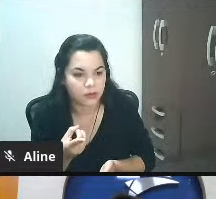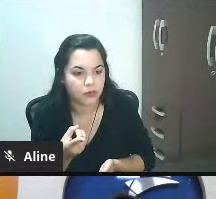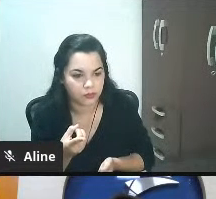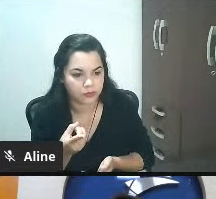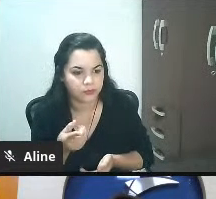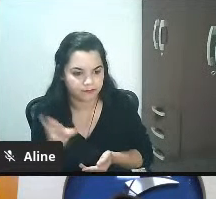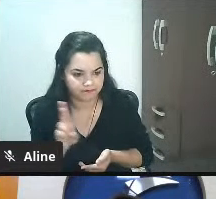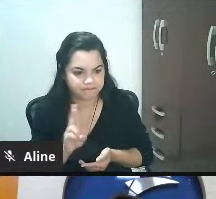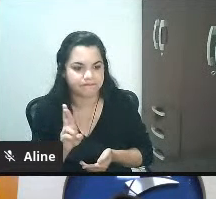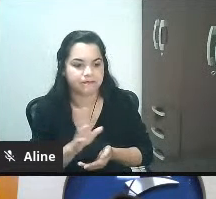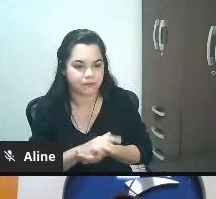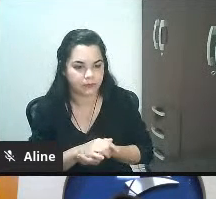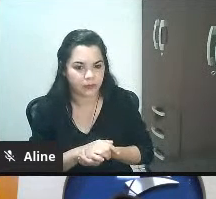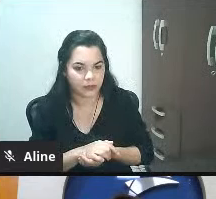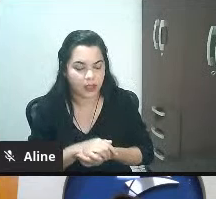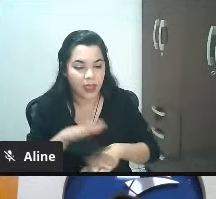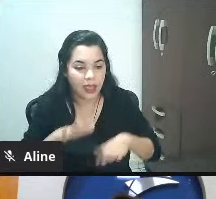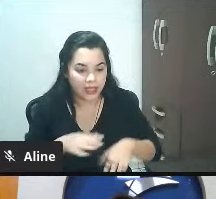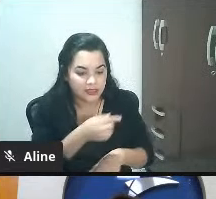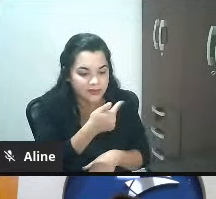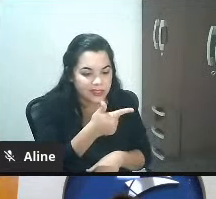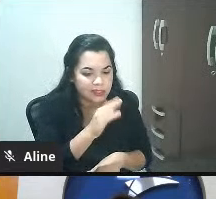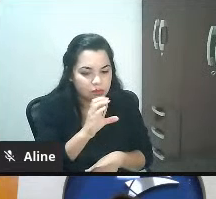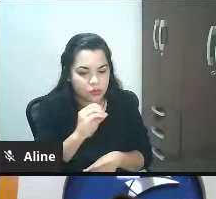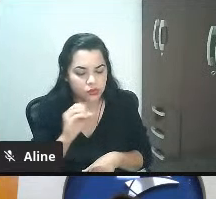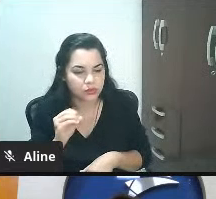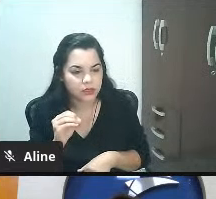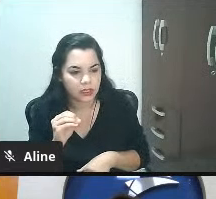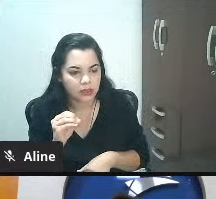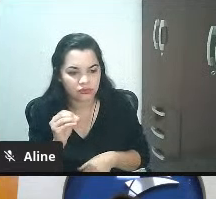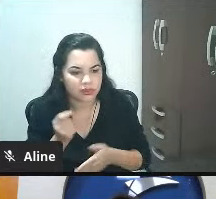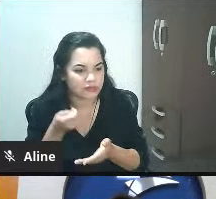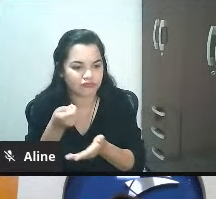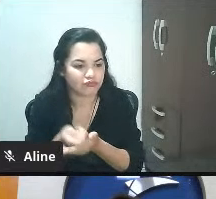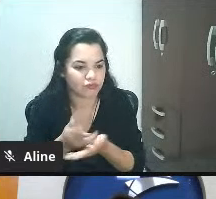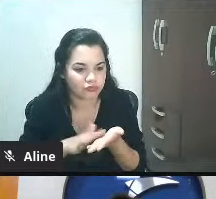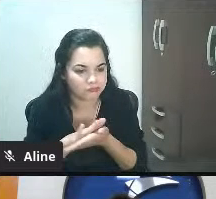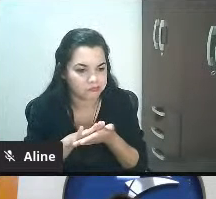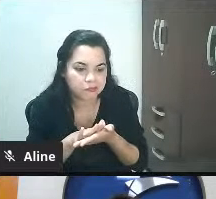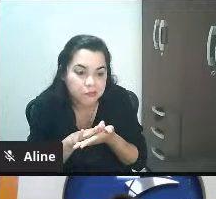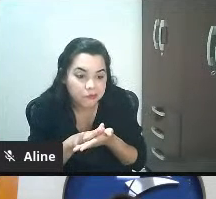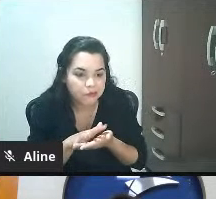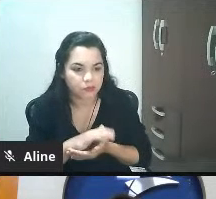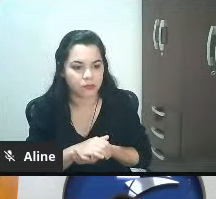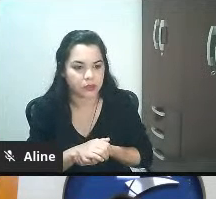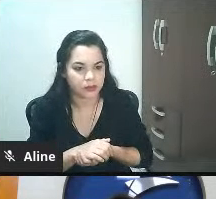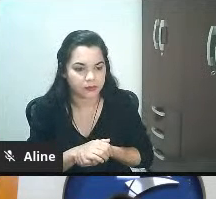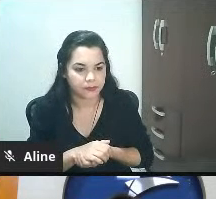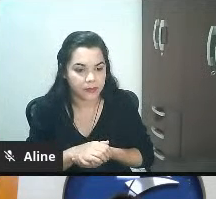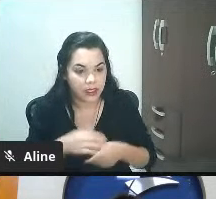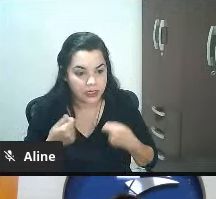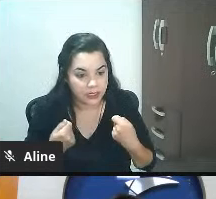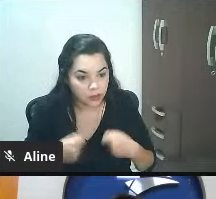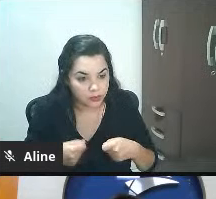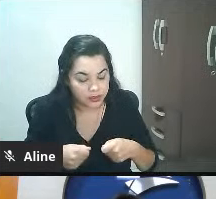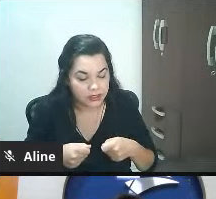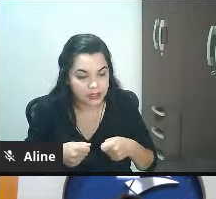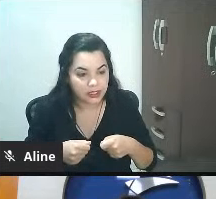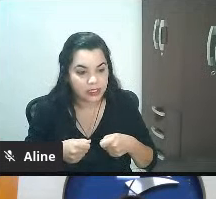lembro ele que tem 200 que não estão comprando eu falo meu amigo esses 200 são uma campanha de vendas pronta